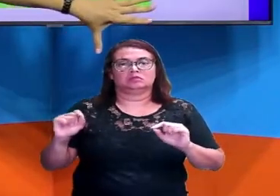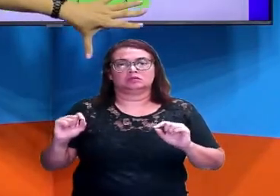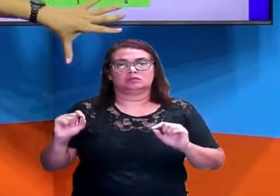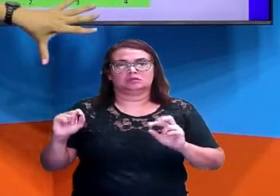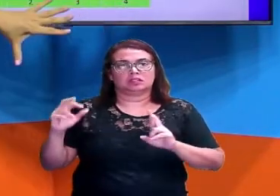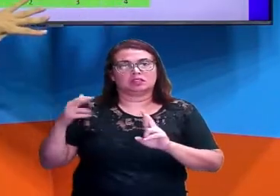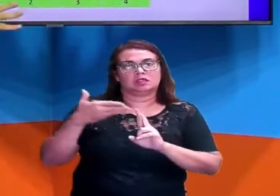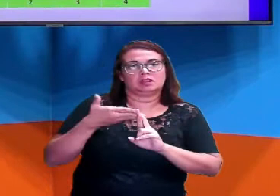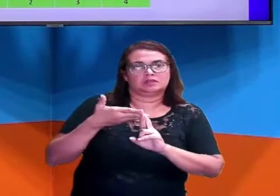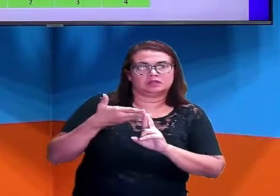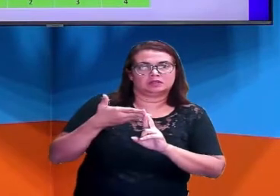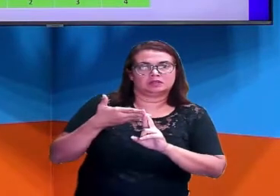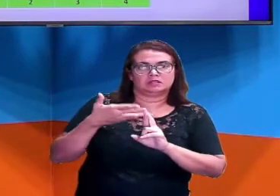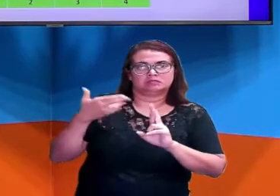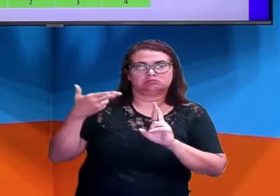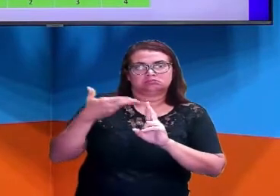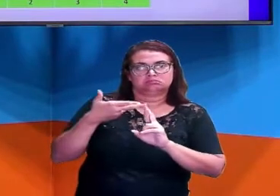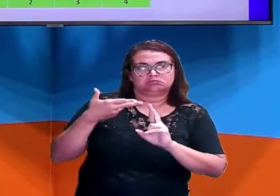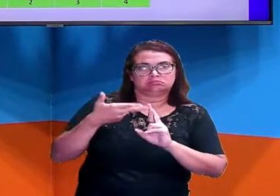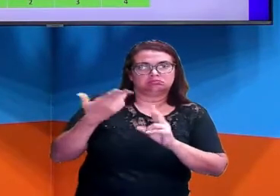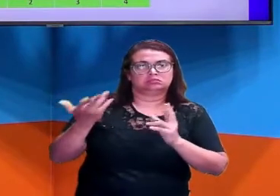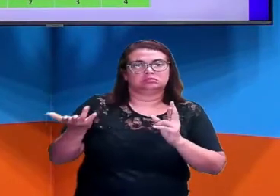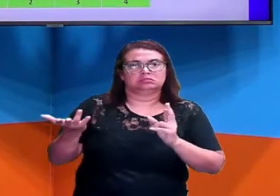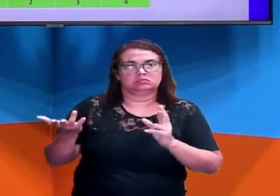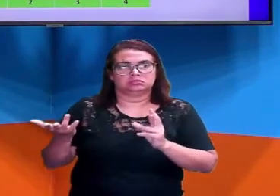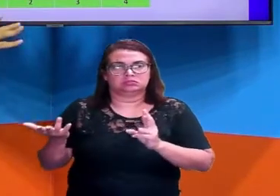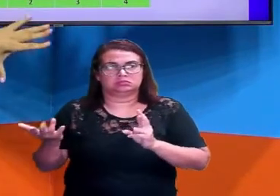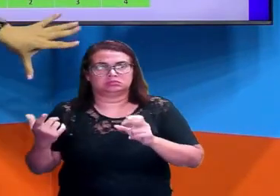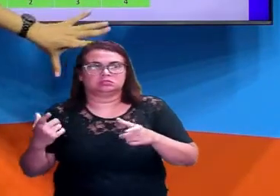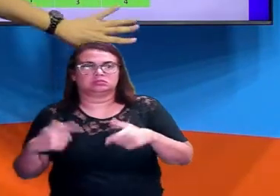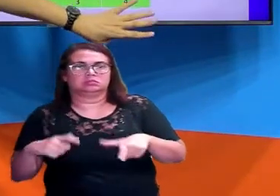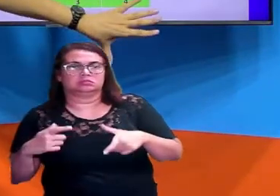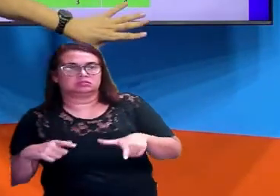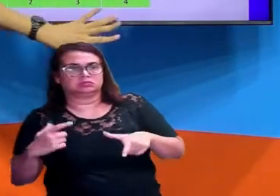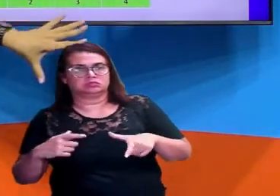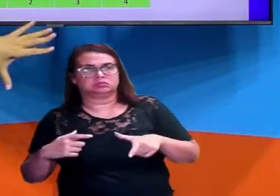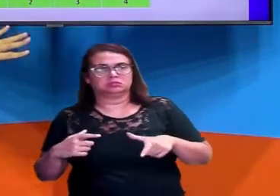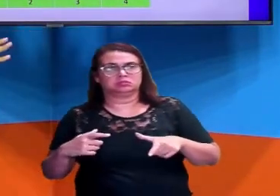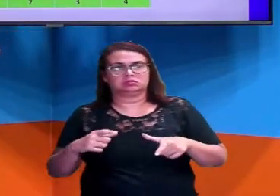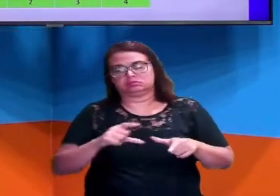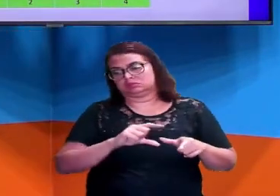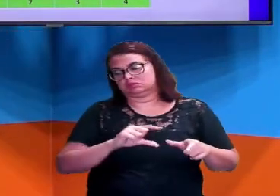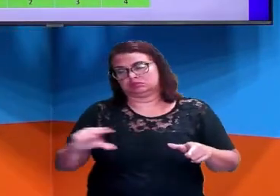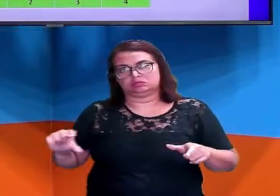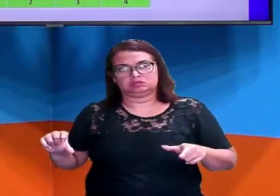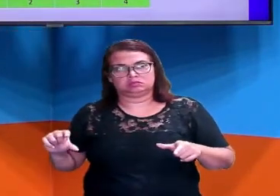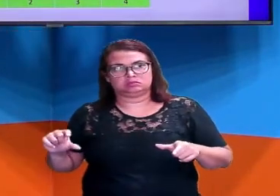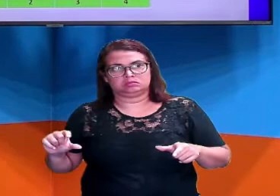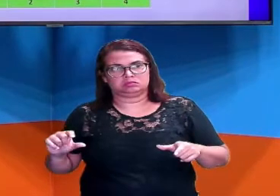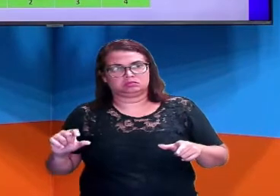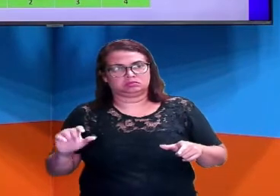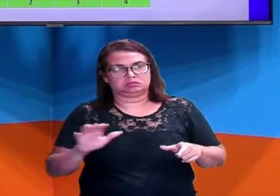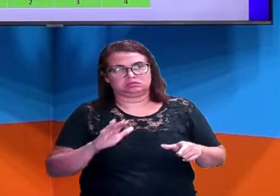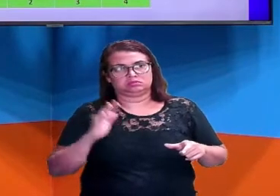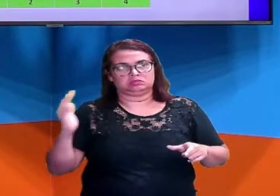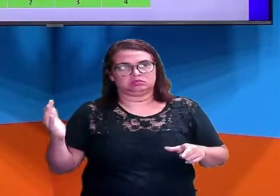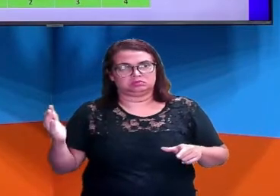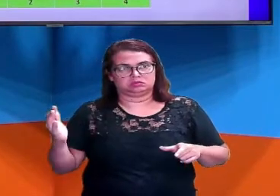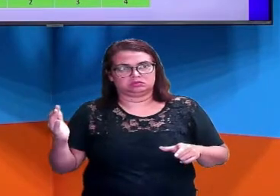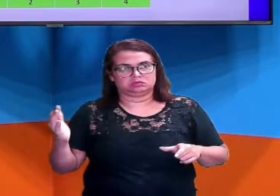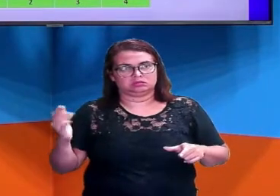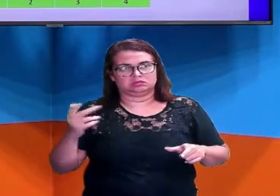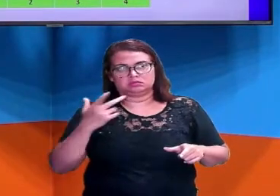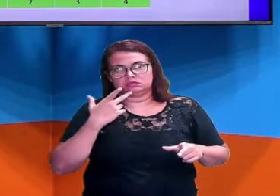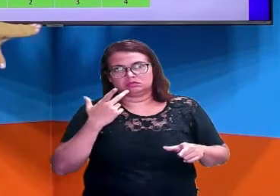referência para a localização? Primeiramente, essa informação lateral, tá? A gente vai observar lá se ele